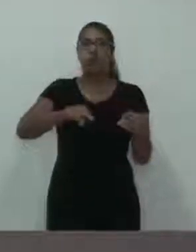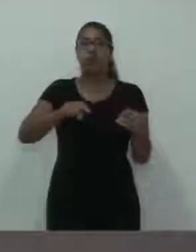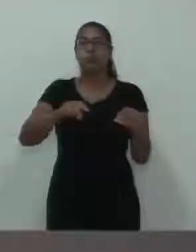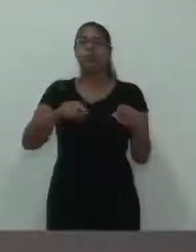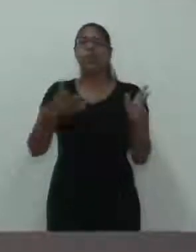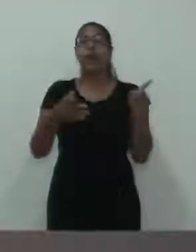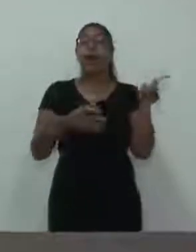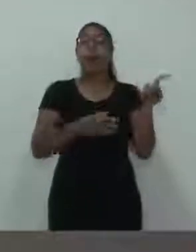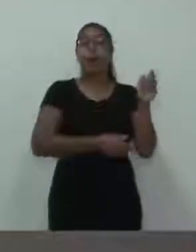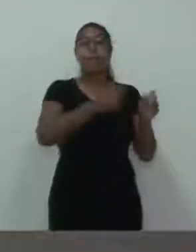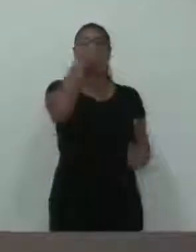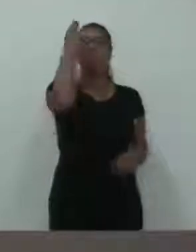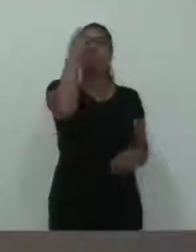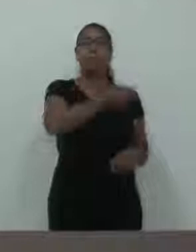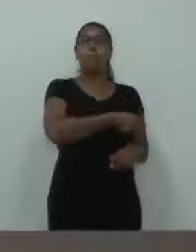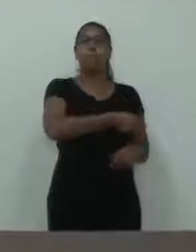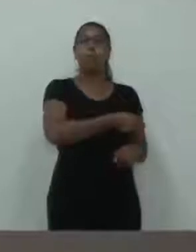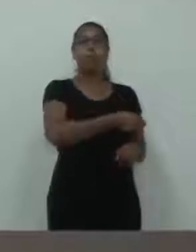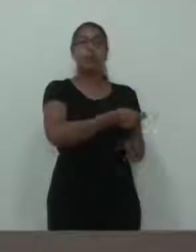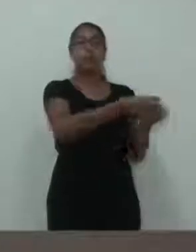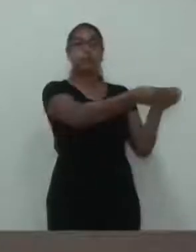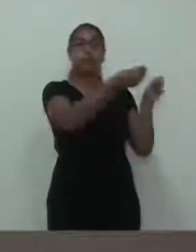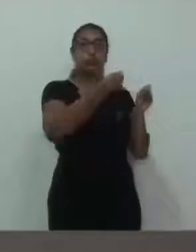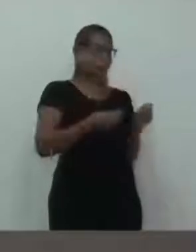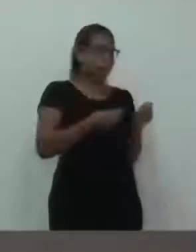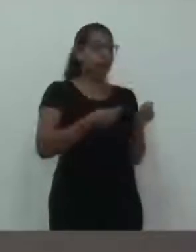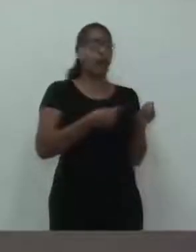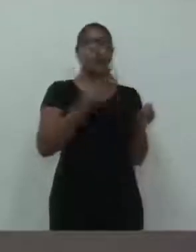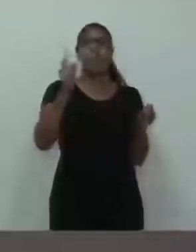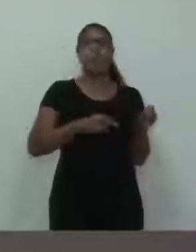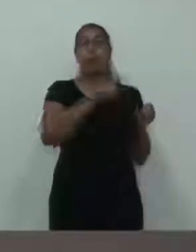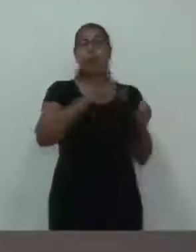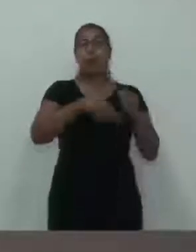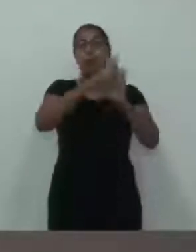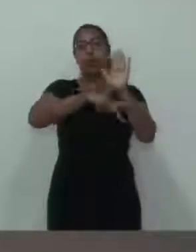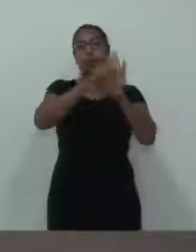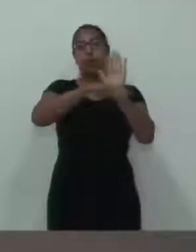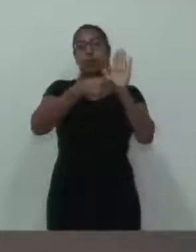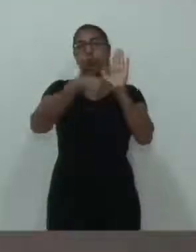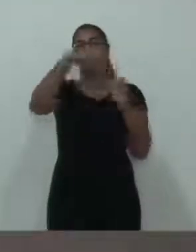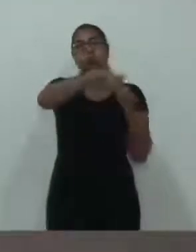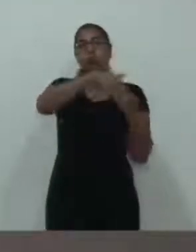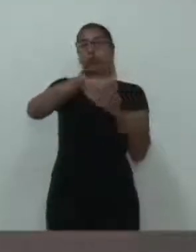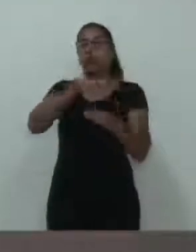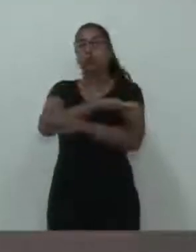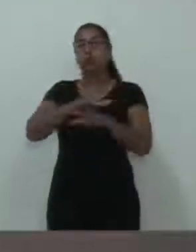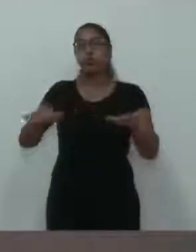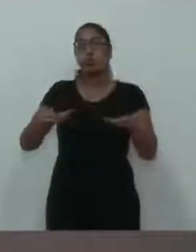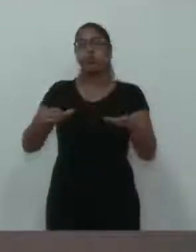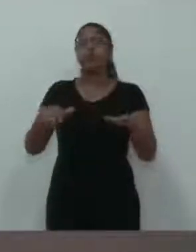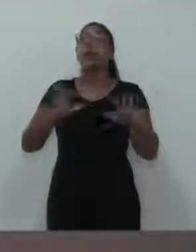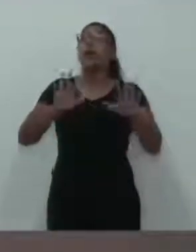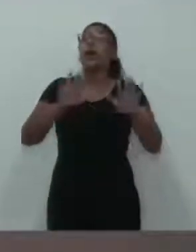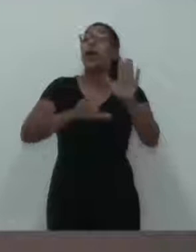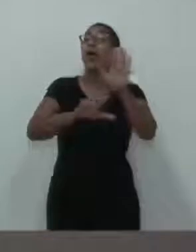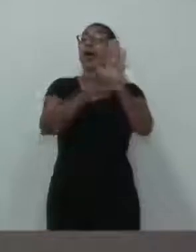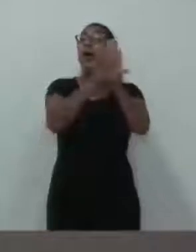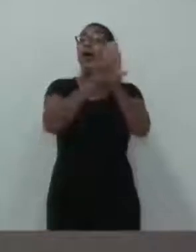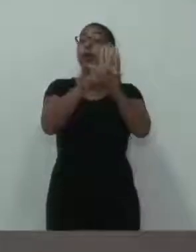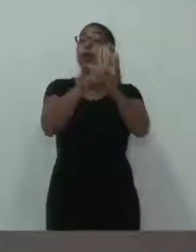que é perfeitamente cabível e é uma questão jurídica. Óbvio que a lei orgânica fala o seguinte,